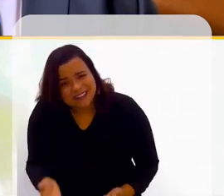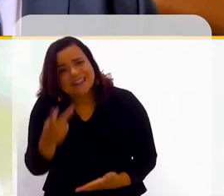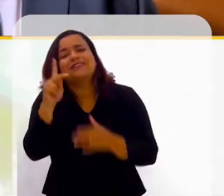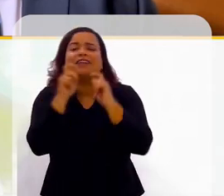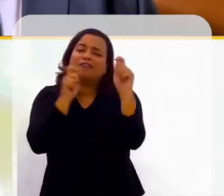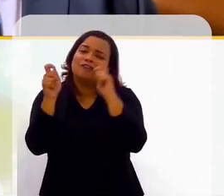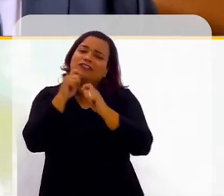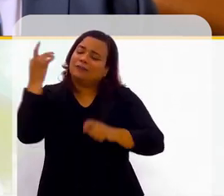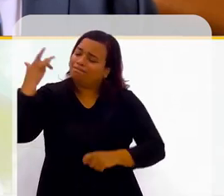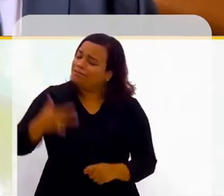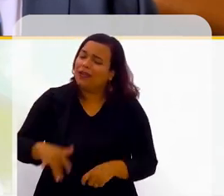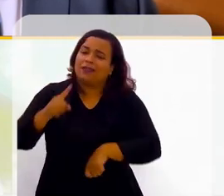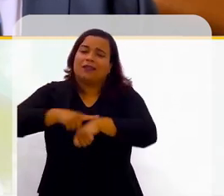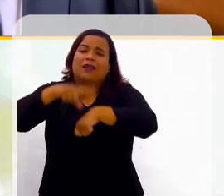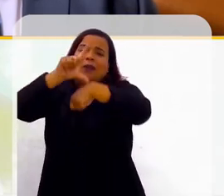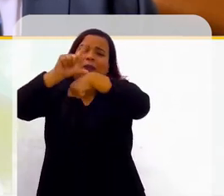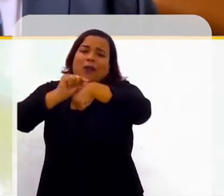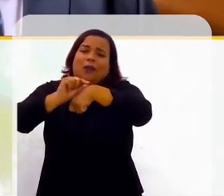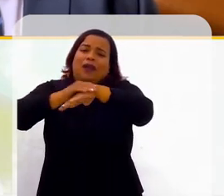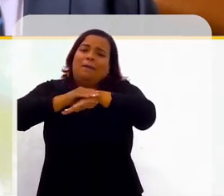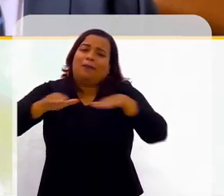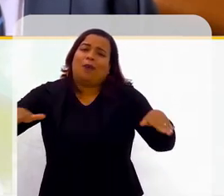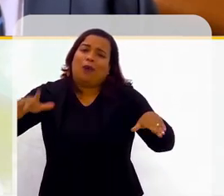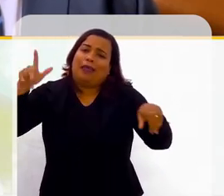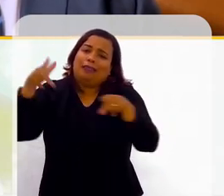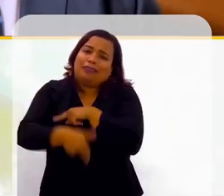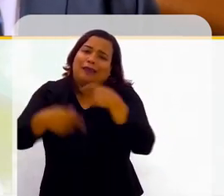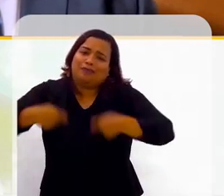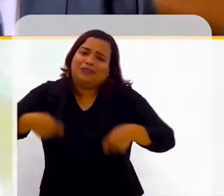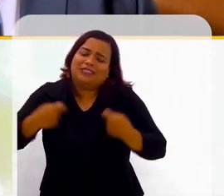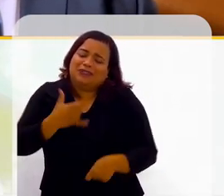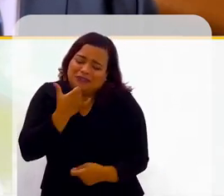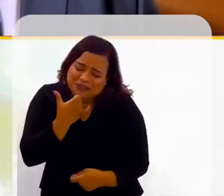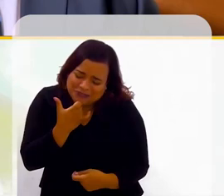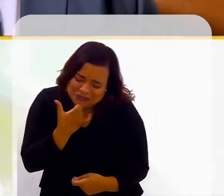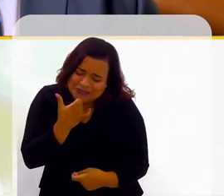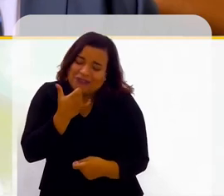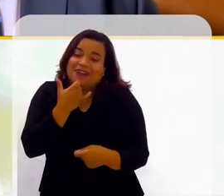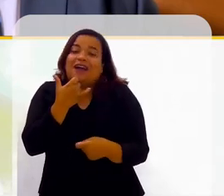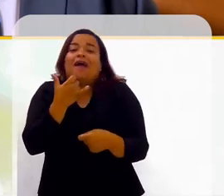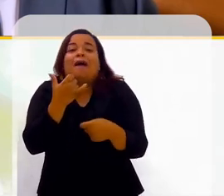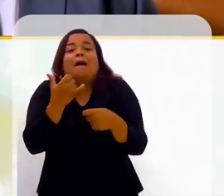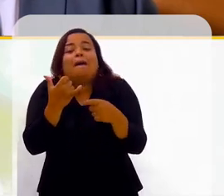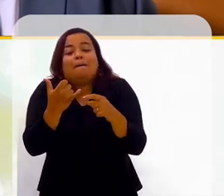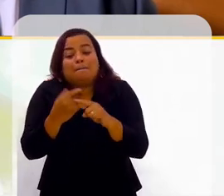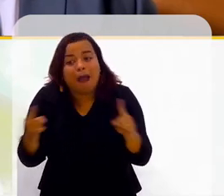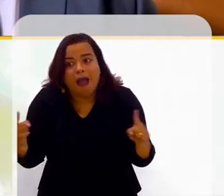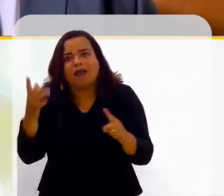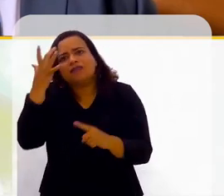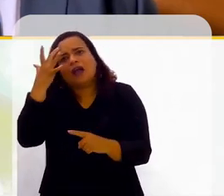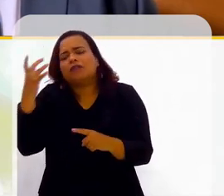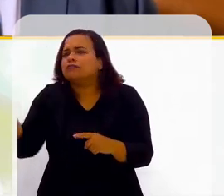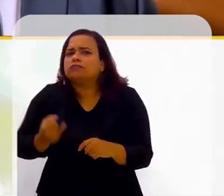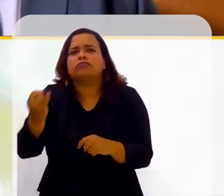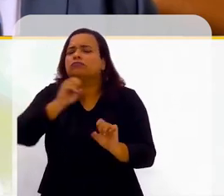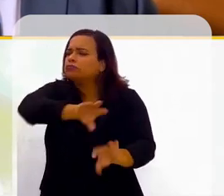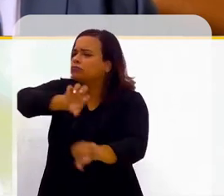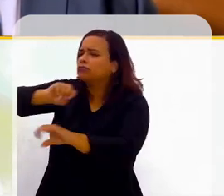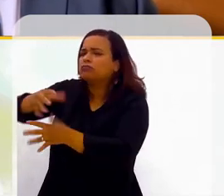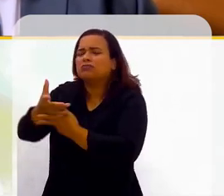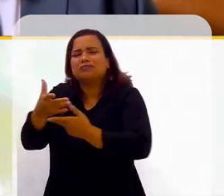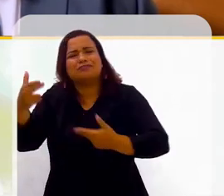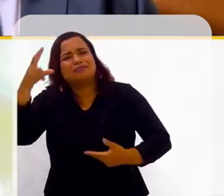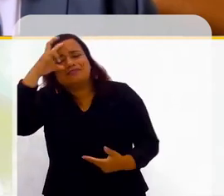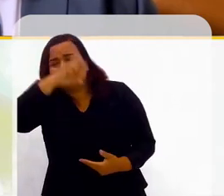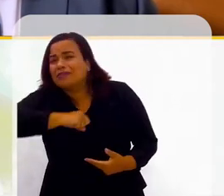entrevista. Infelizmente, o nosso tempo acabou. Vou ter que cortar por aqui. Mas eu acho que você deixa para o público muitas lições de